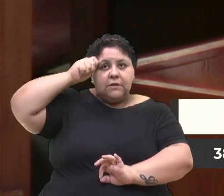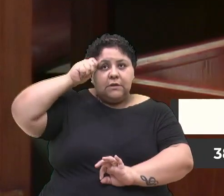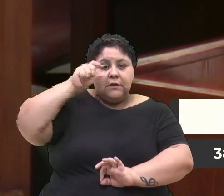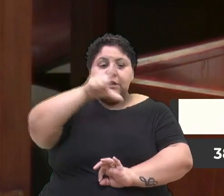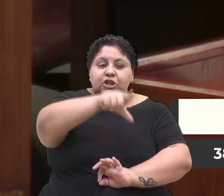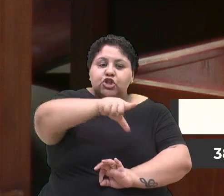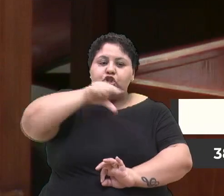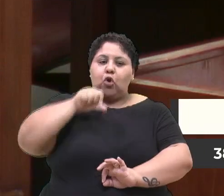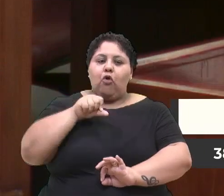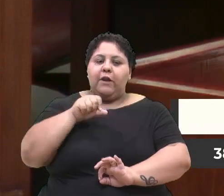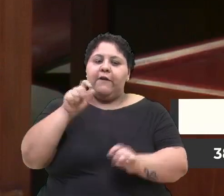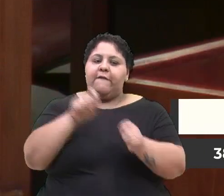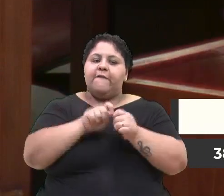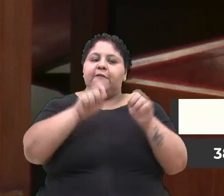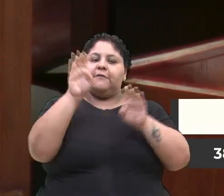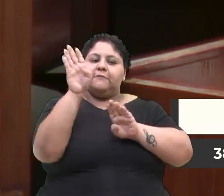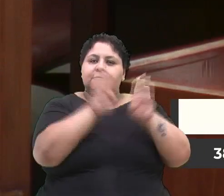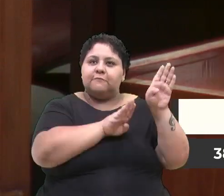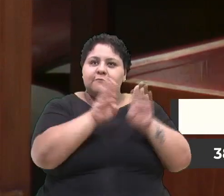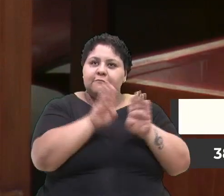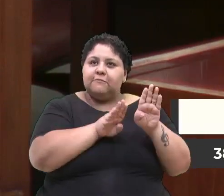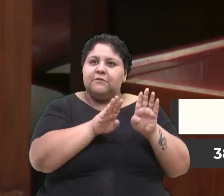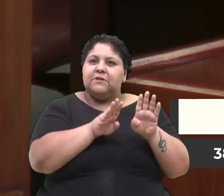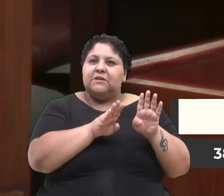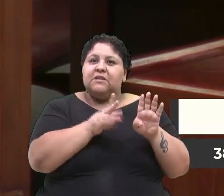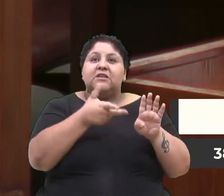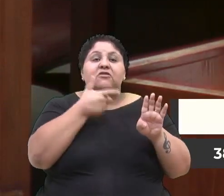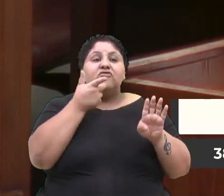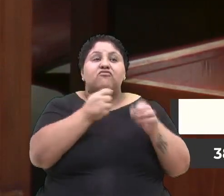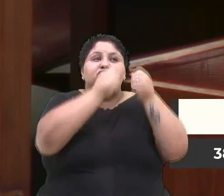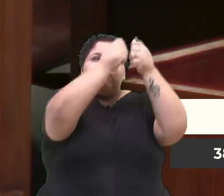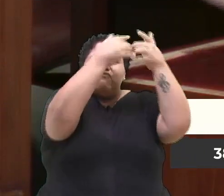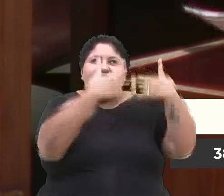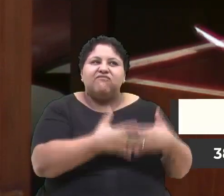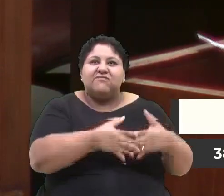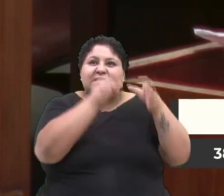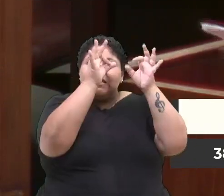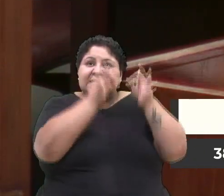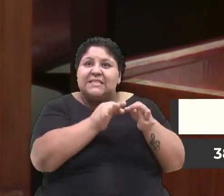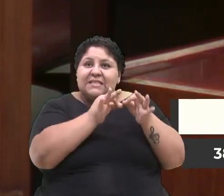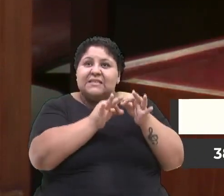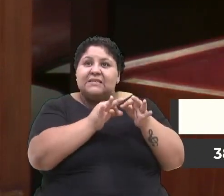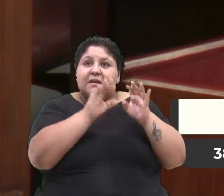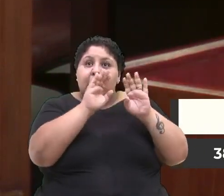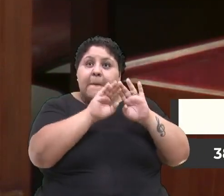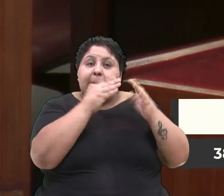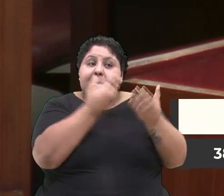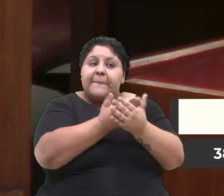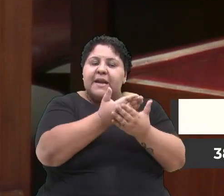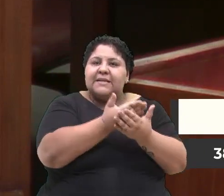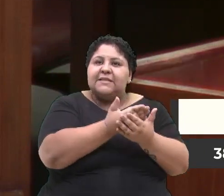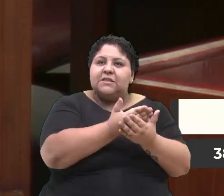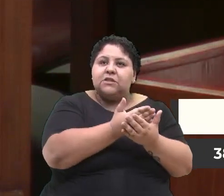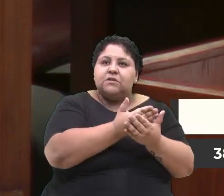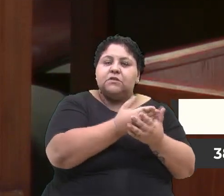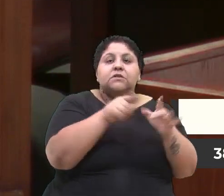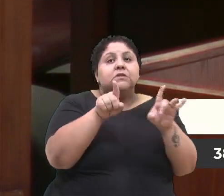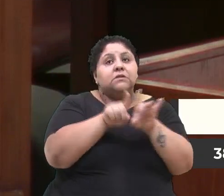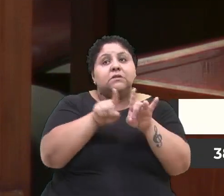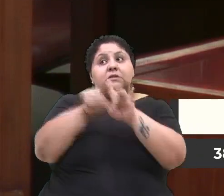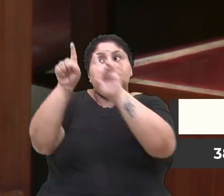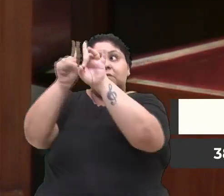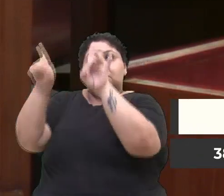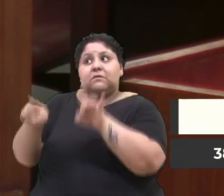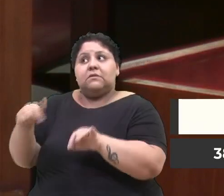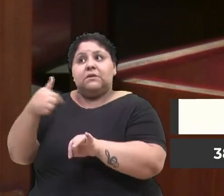essa licitação, coloque isso de forma nítida, para as escolas, para os funcionários, inclusive para essa